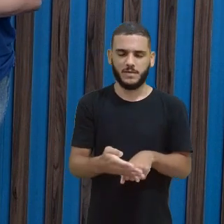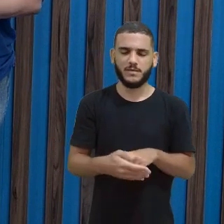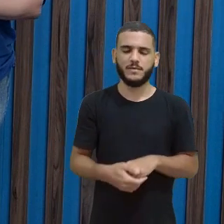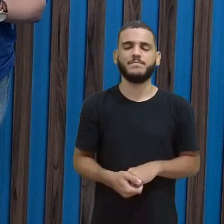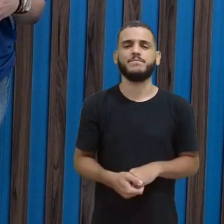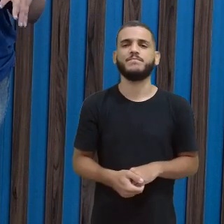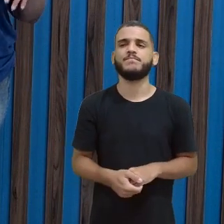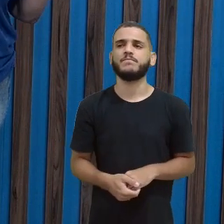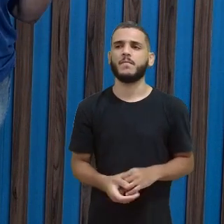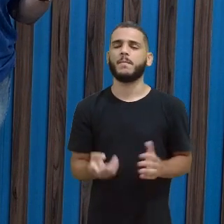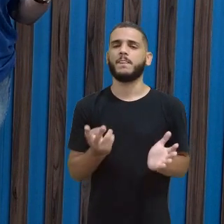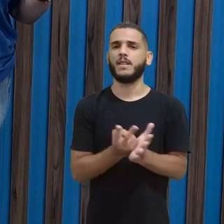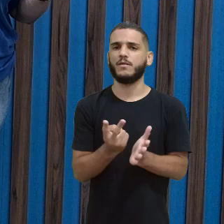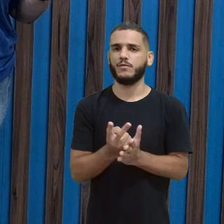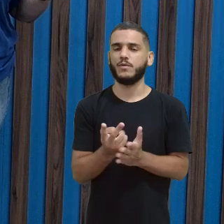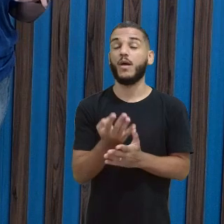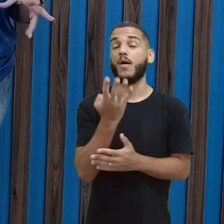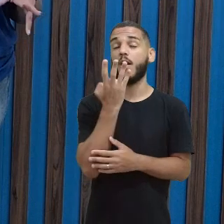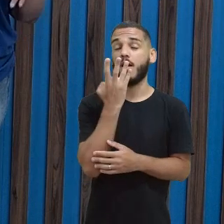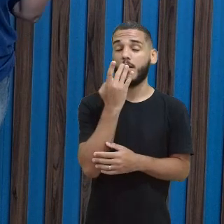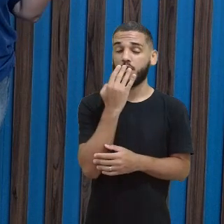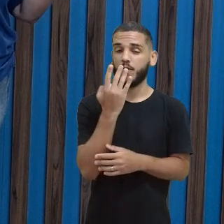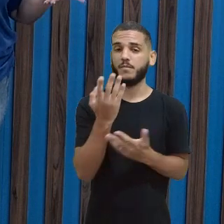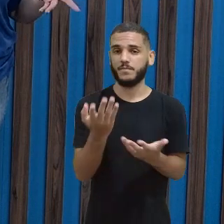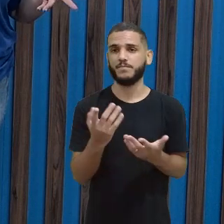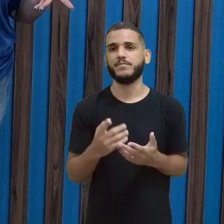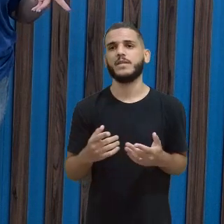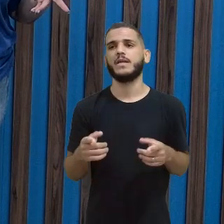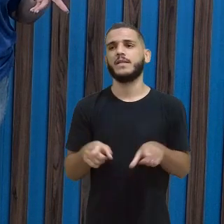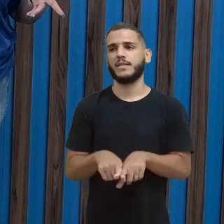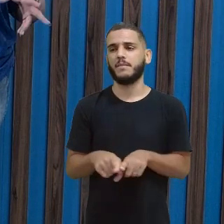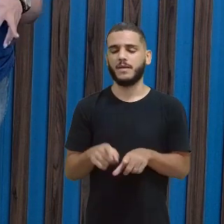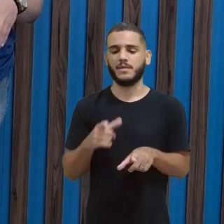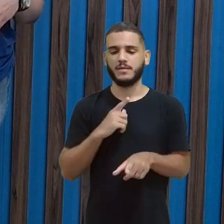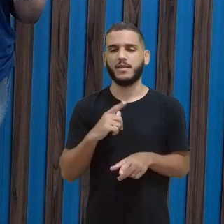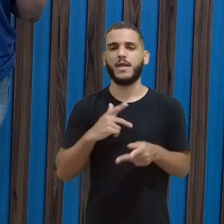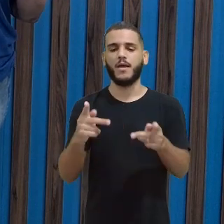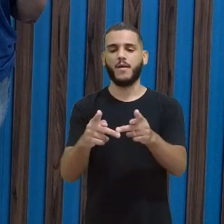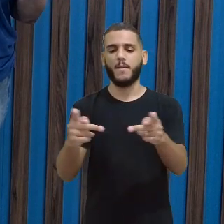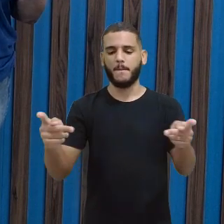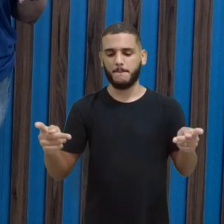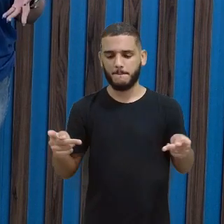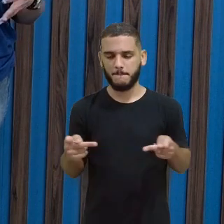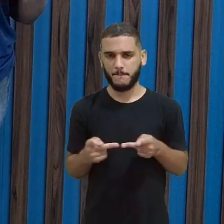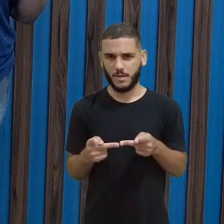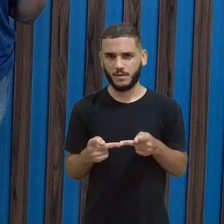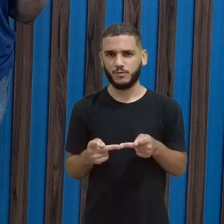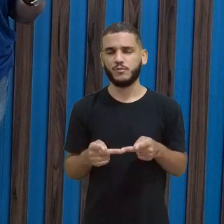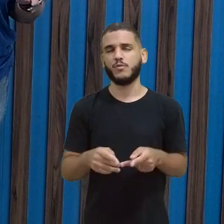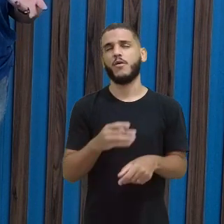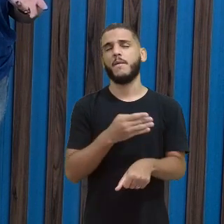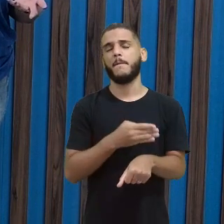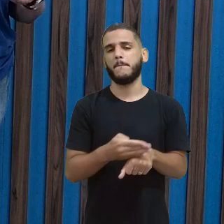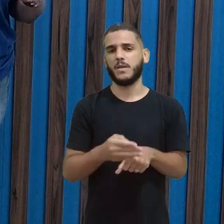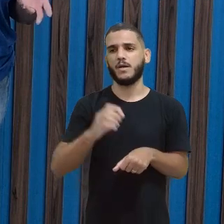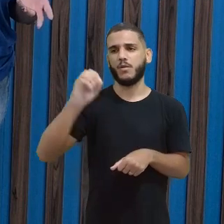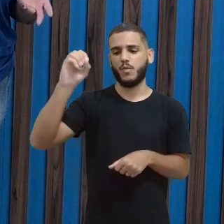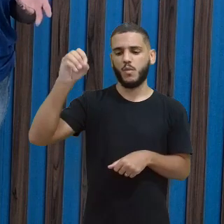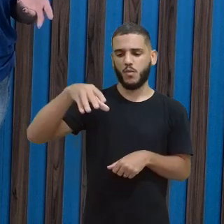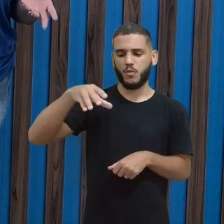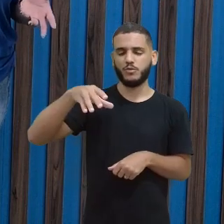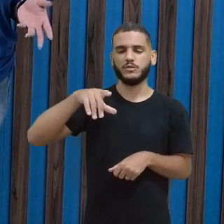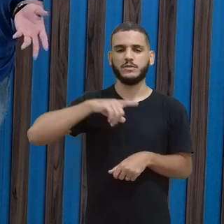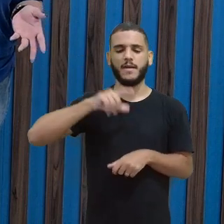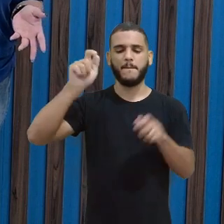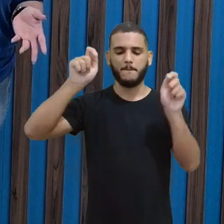Então, continuando com essa história da cor dos objetos, se a gente colocar um prato branco, né, na luz, a gente vai enxergar branco. Por quê?